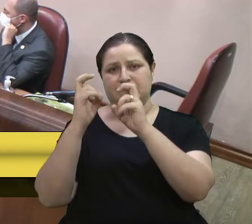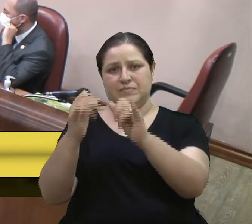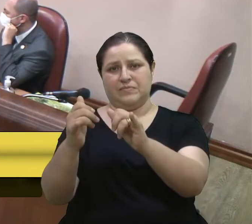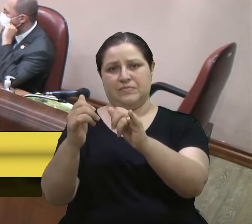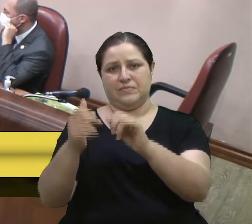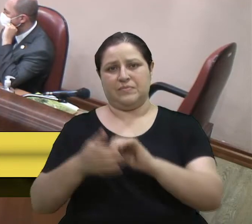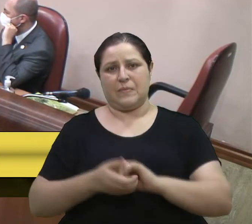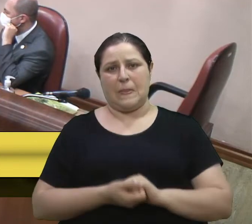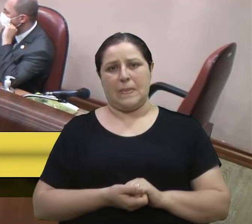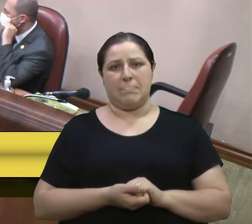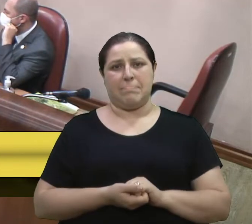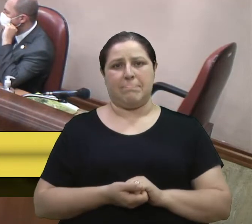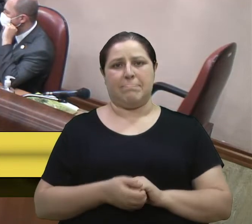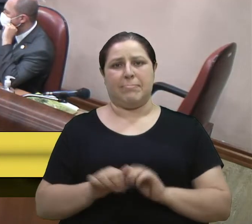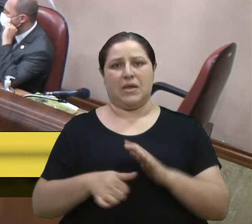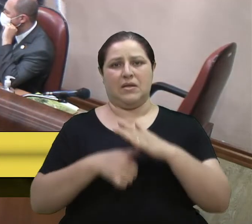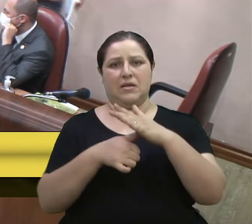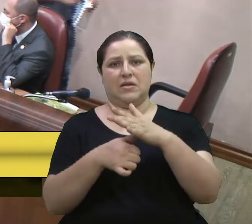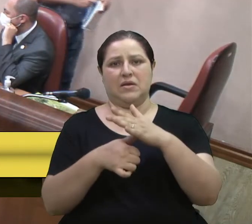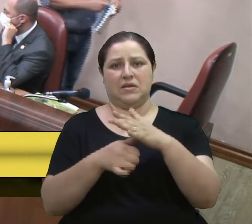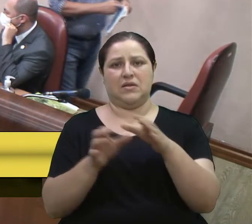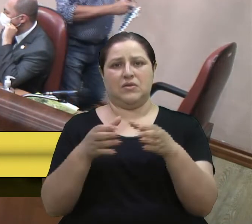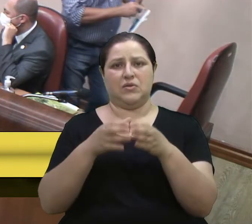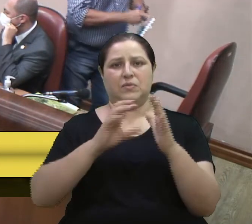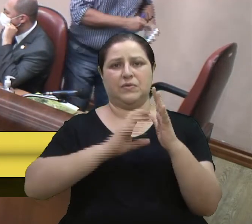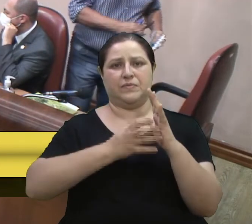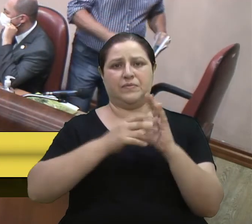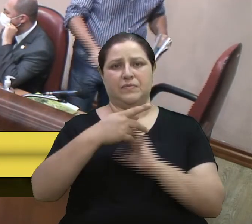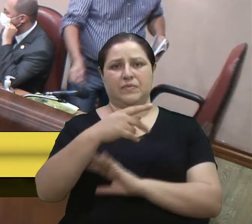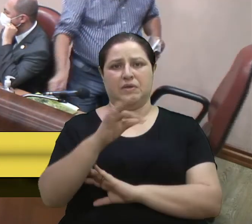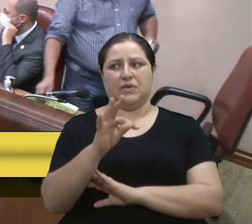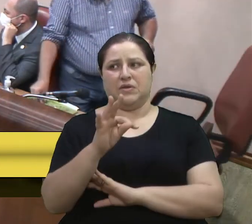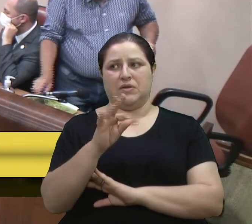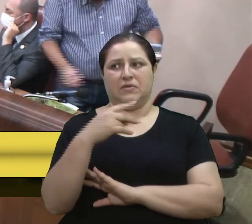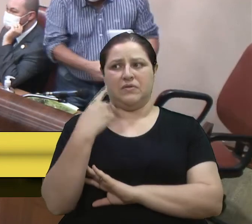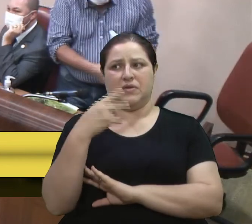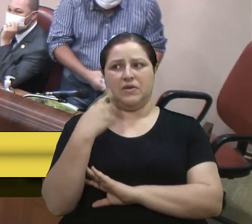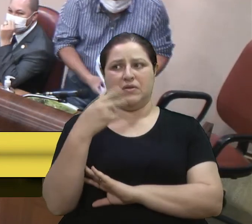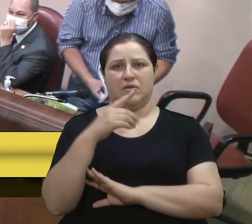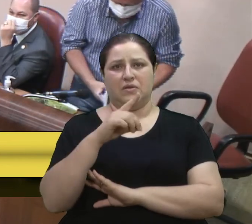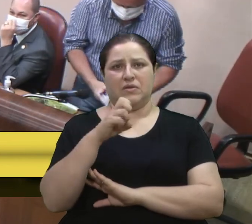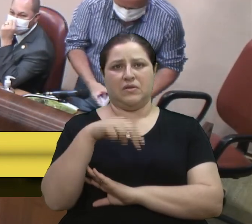Em declaração de líder à bancada do PT, com a palavra a vereadora Denise Pessoa, da tribuna.